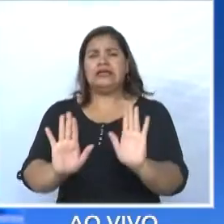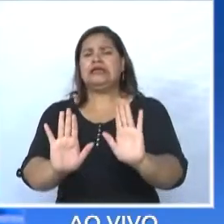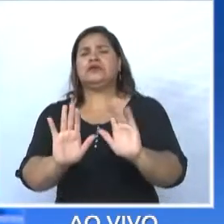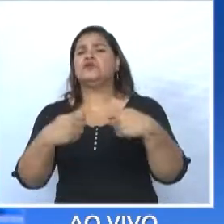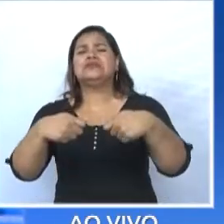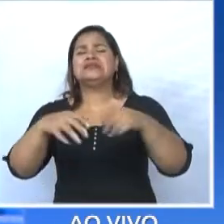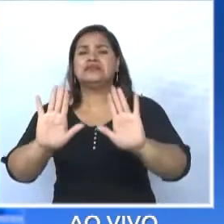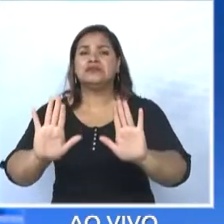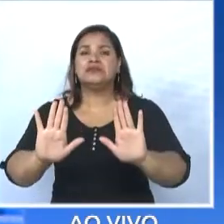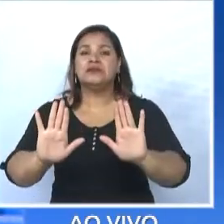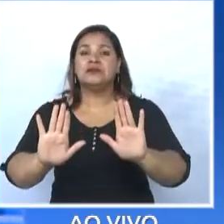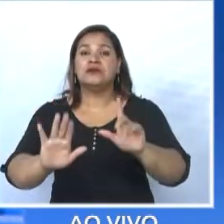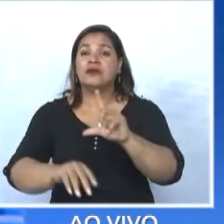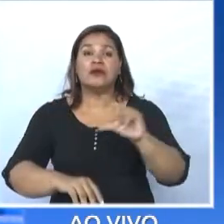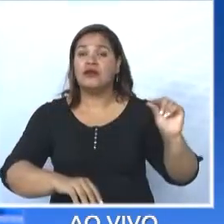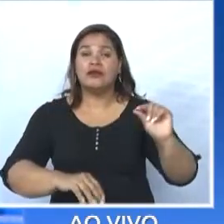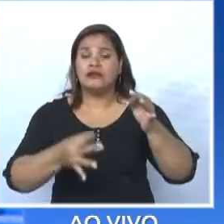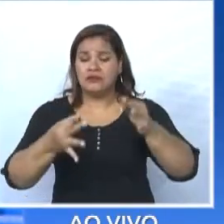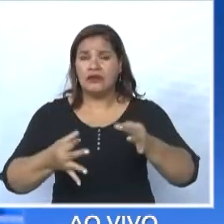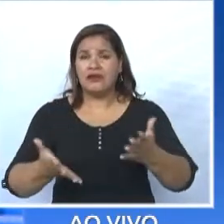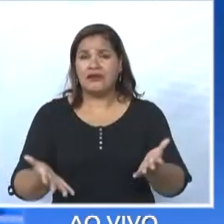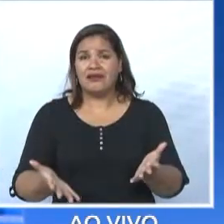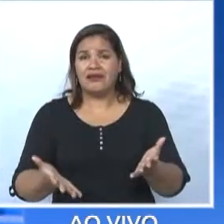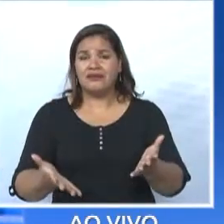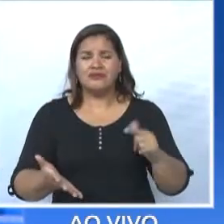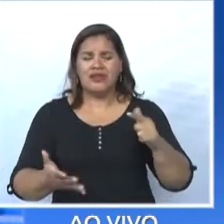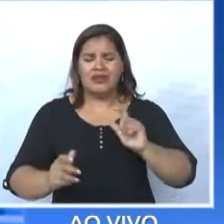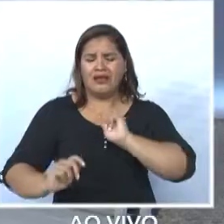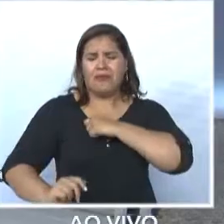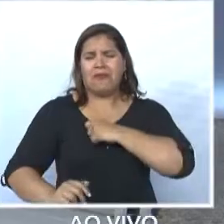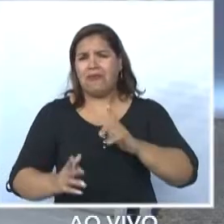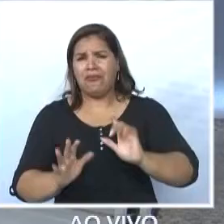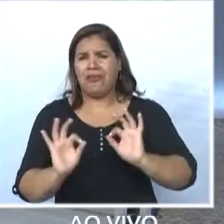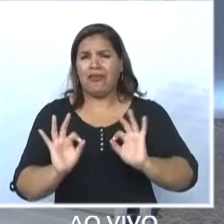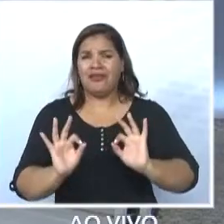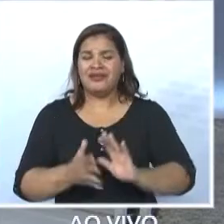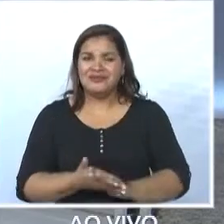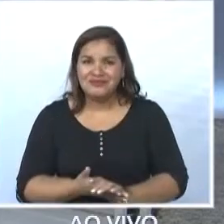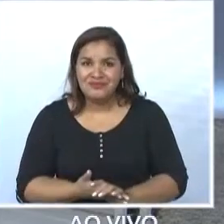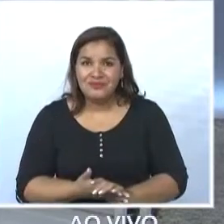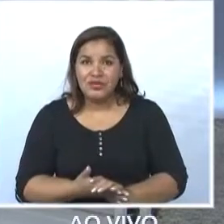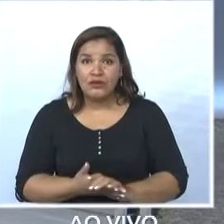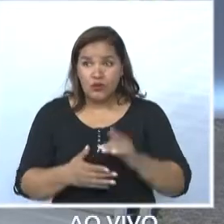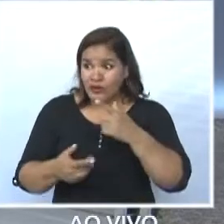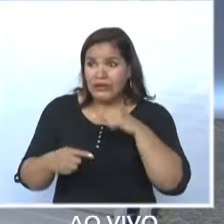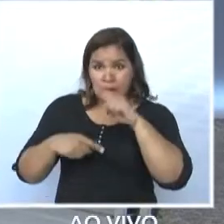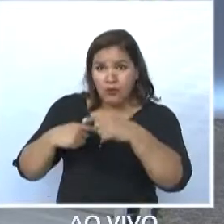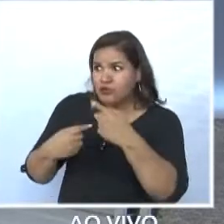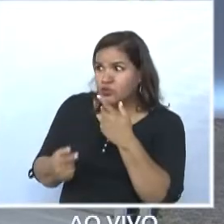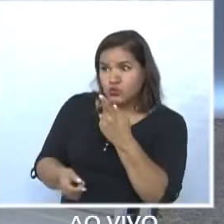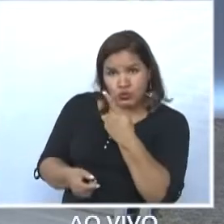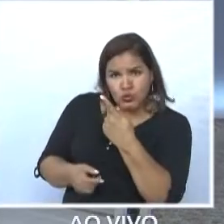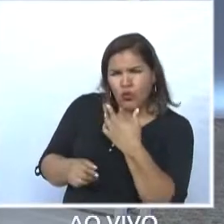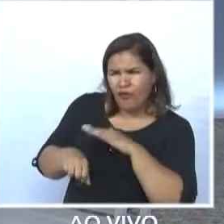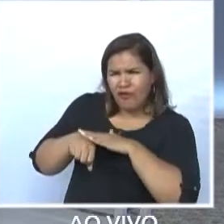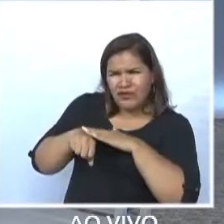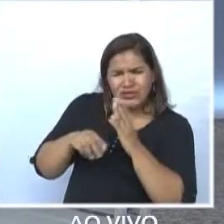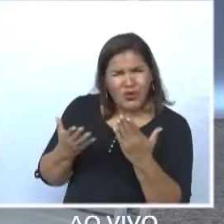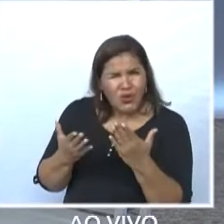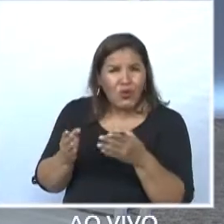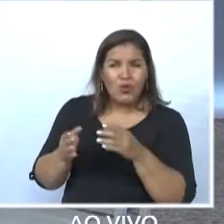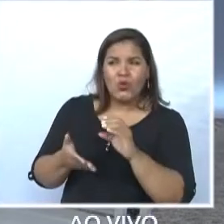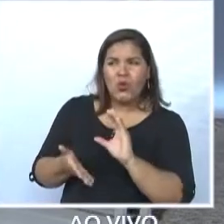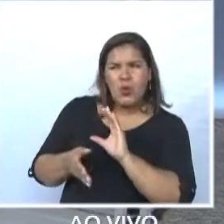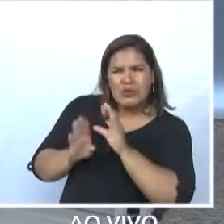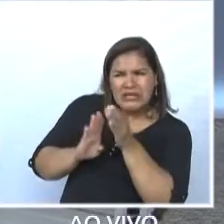indo embora. Está tudo certo. Não tem mágoa, não tem nada. Está tudo E ele estaria... Vocês conversaram depois disso? Ele estaria aí como conselheiro ou algum cargo no seu governo